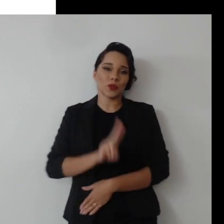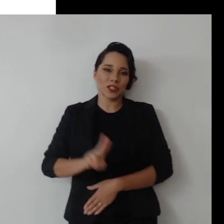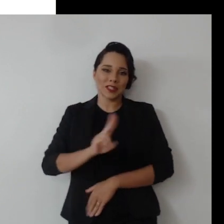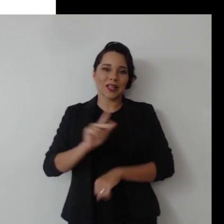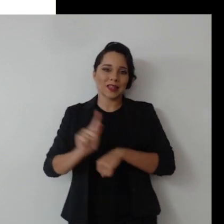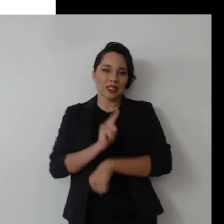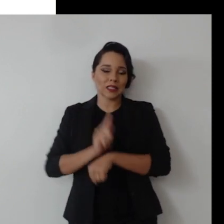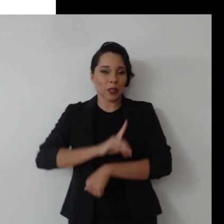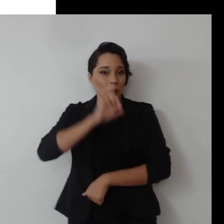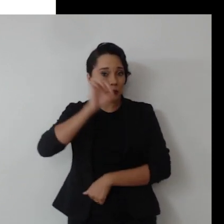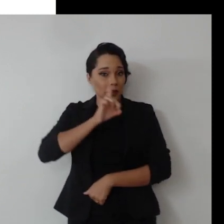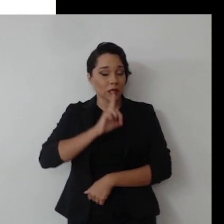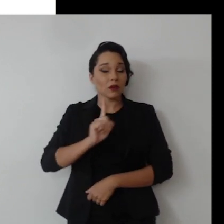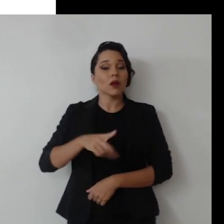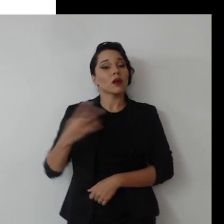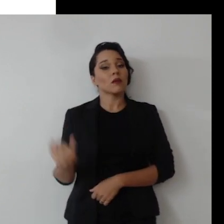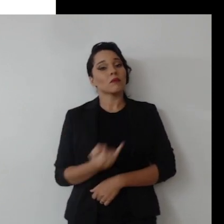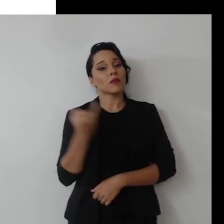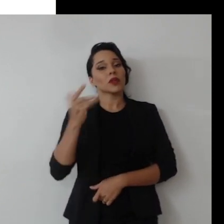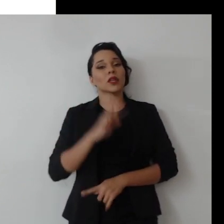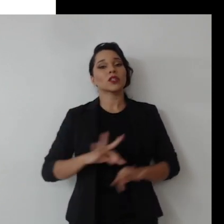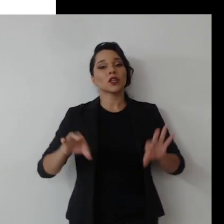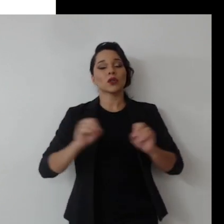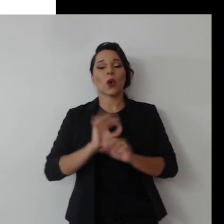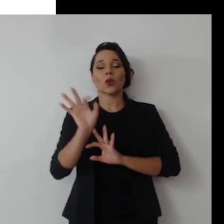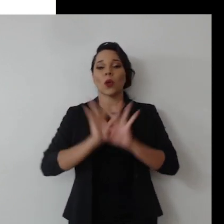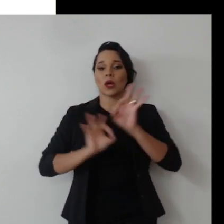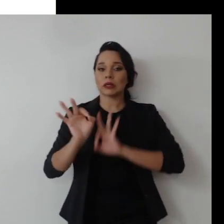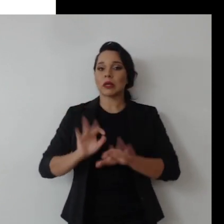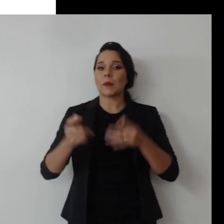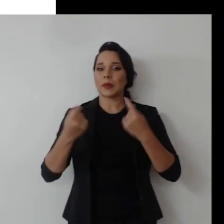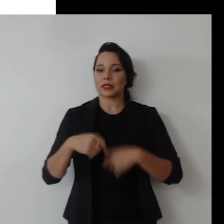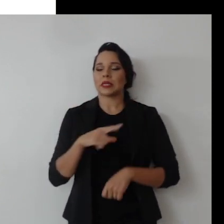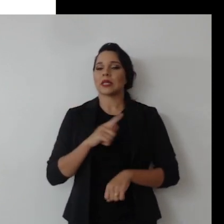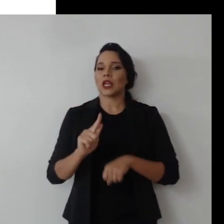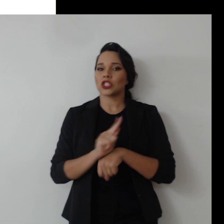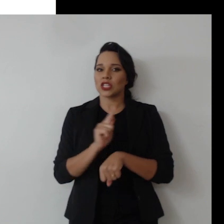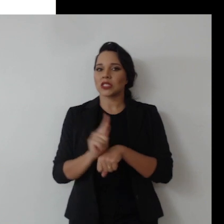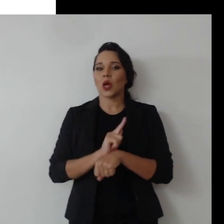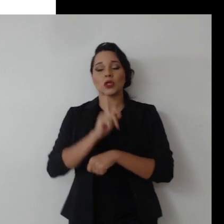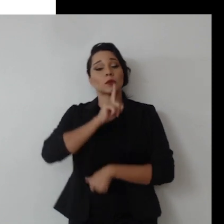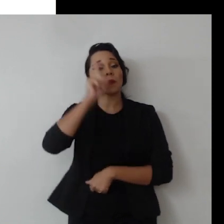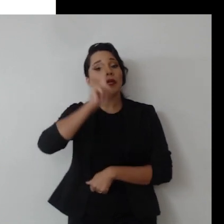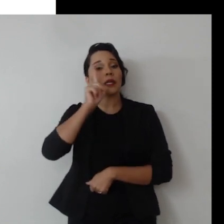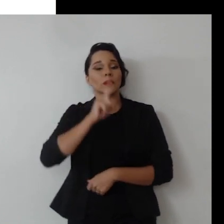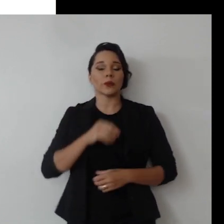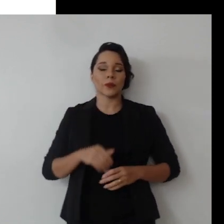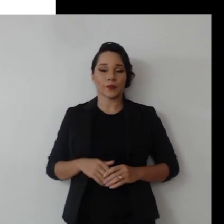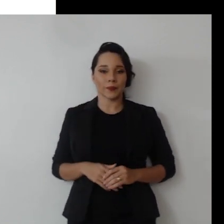utilizado na gestão de risco, é importante que toda organização tenha gestão de riscos